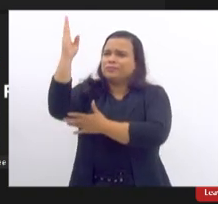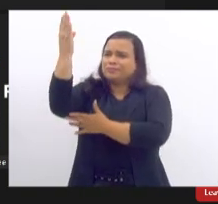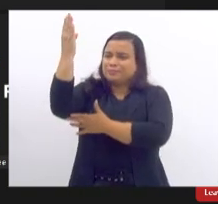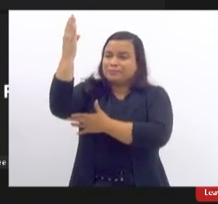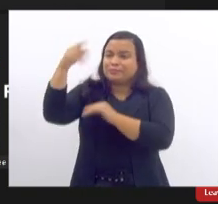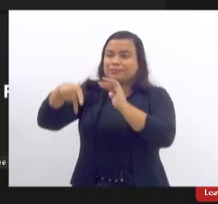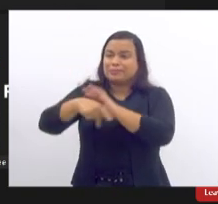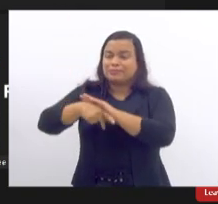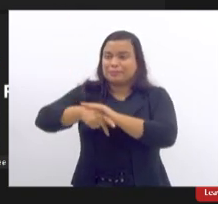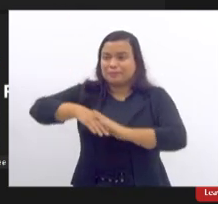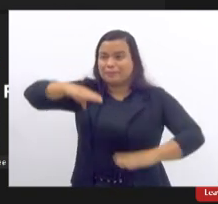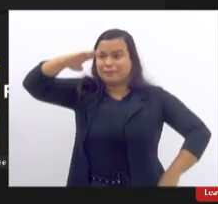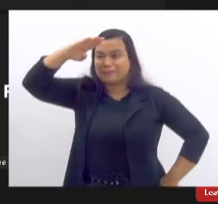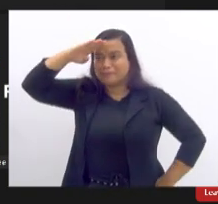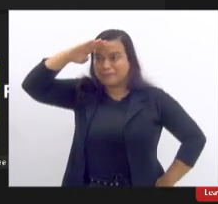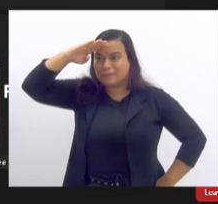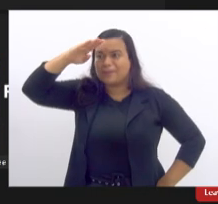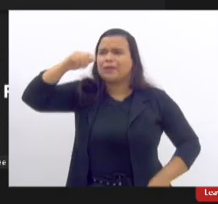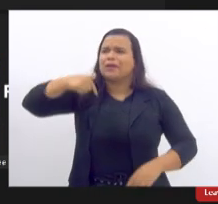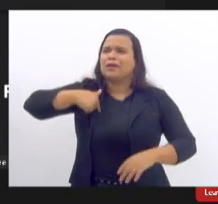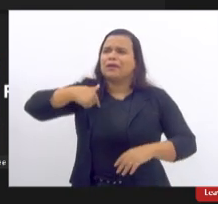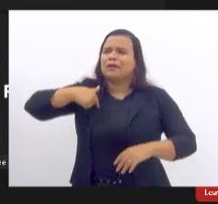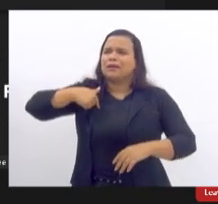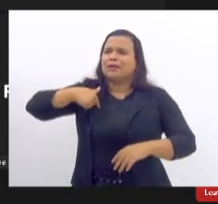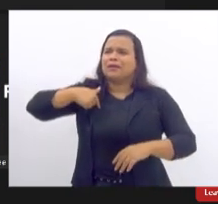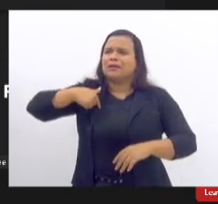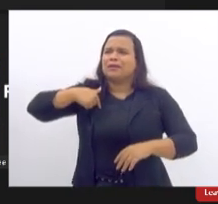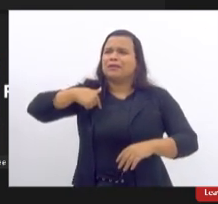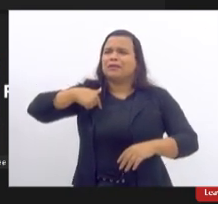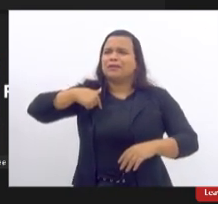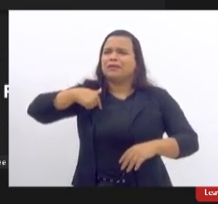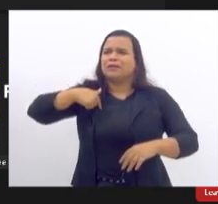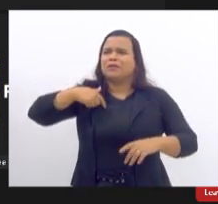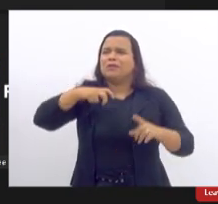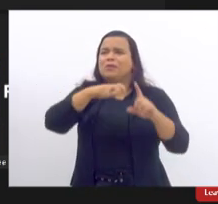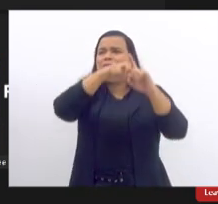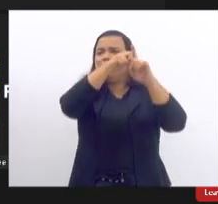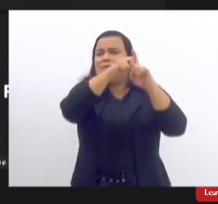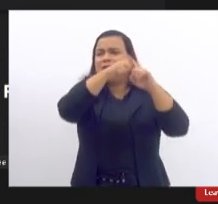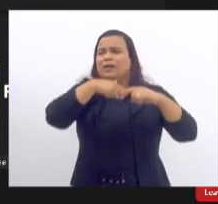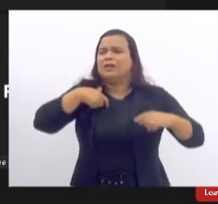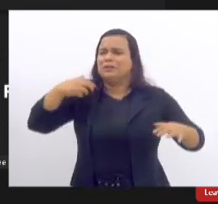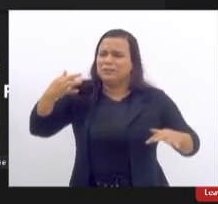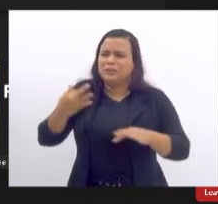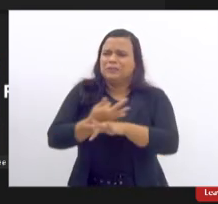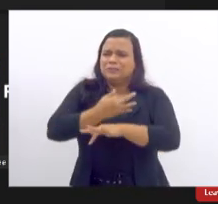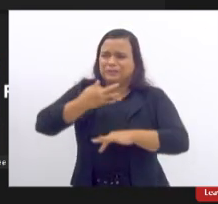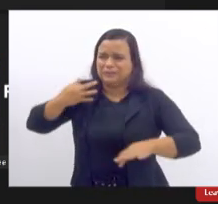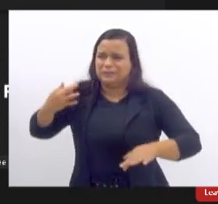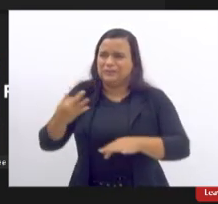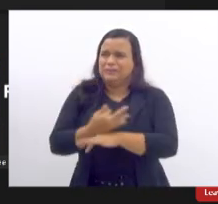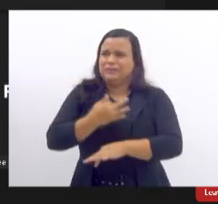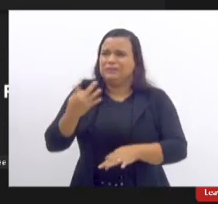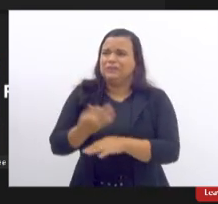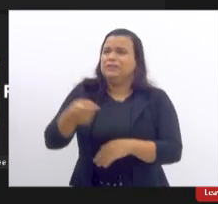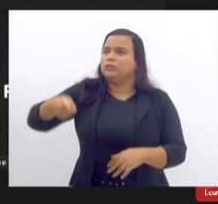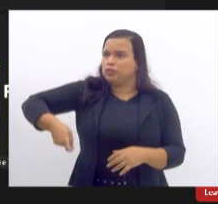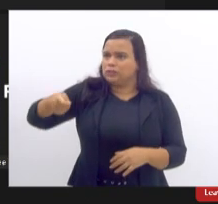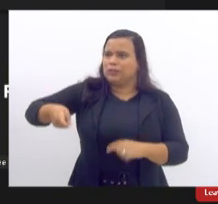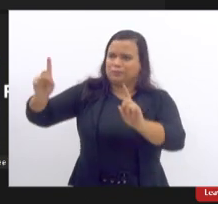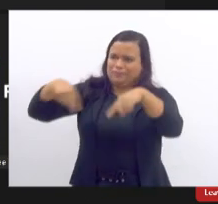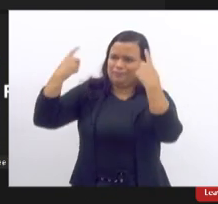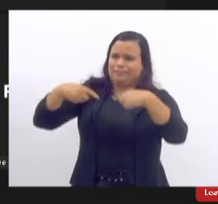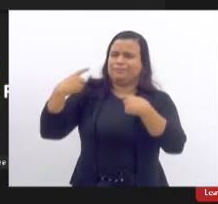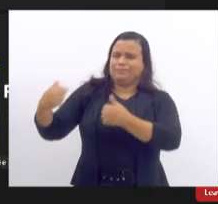sendo muito torturado que eu era parte daquela juventude que resistiu a ditadura que foi muito massacrada